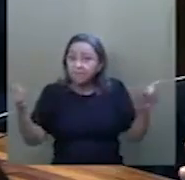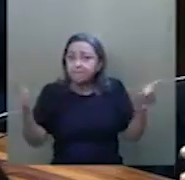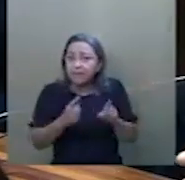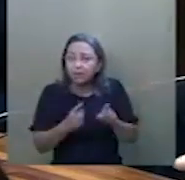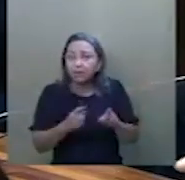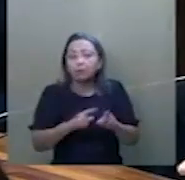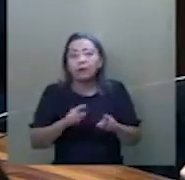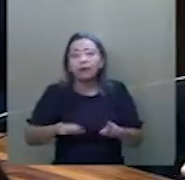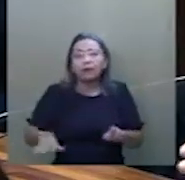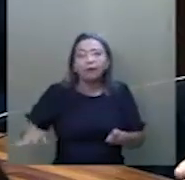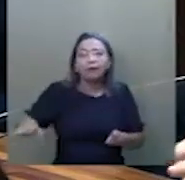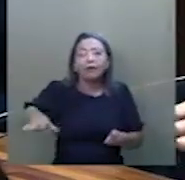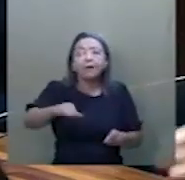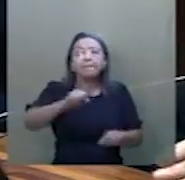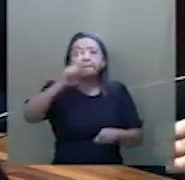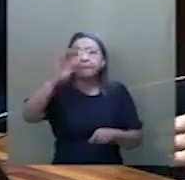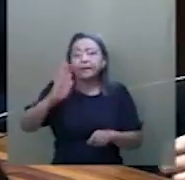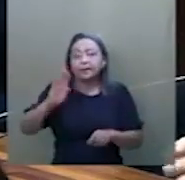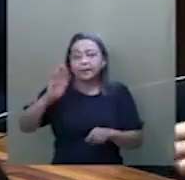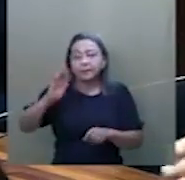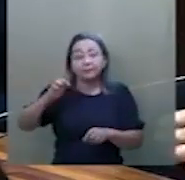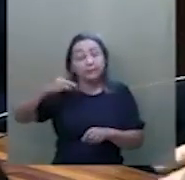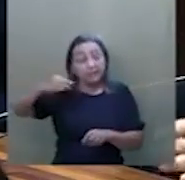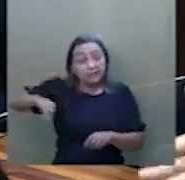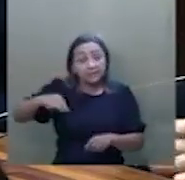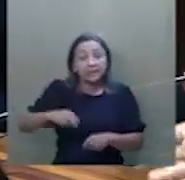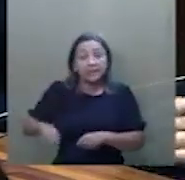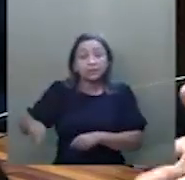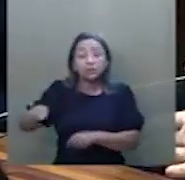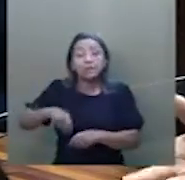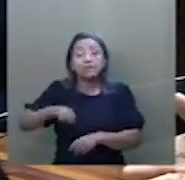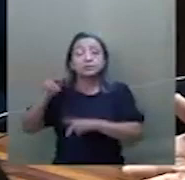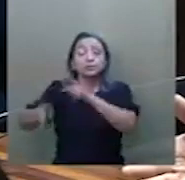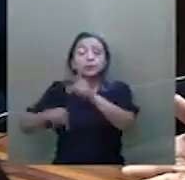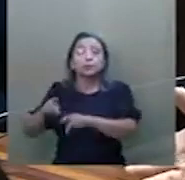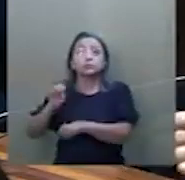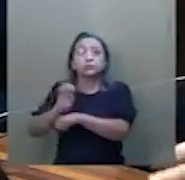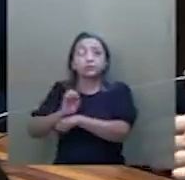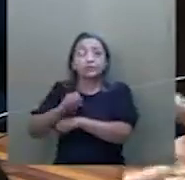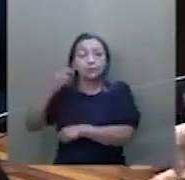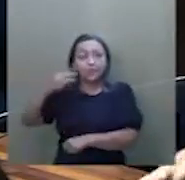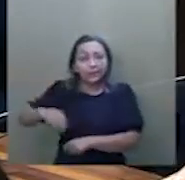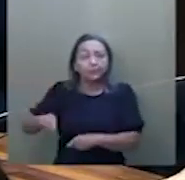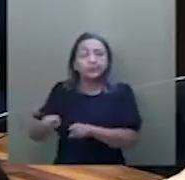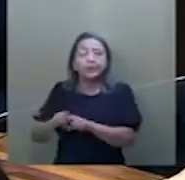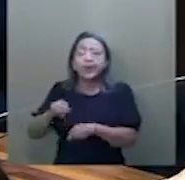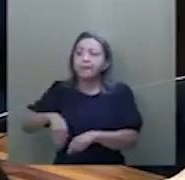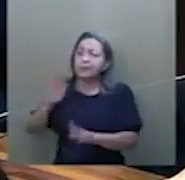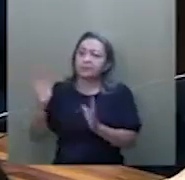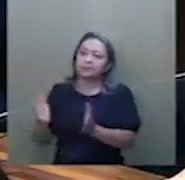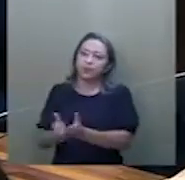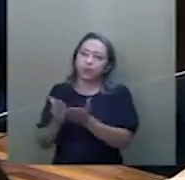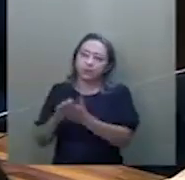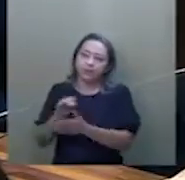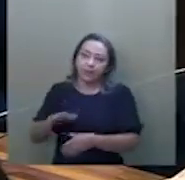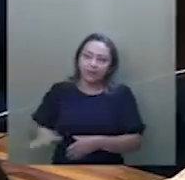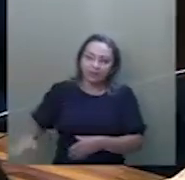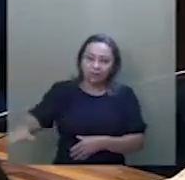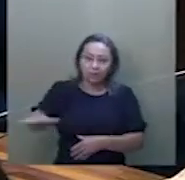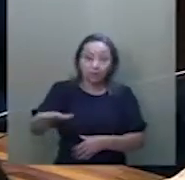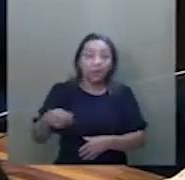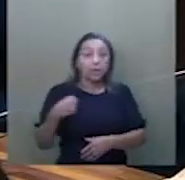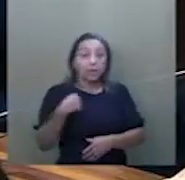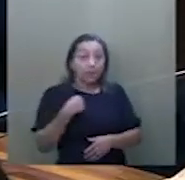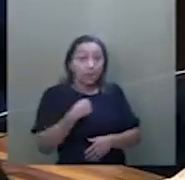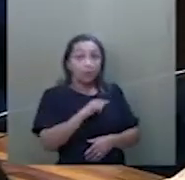região da Baixada Maranhense é a maior região, uma das mais populosas do Maranhão, além de ser uma das mais carentes. E eu fui,